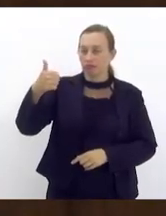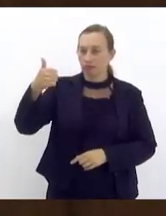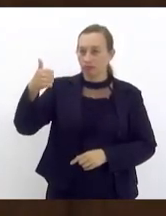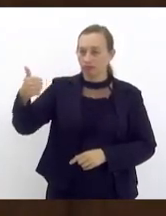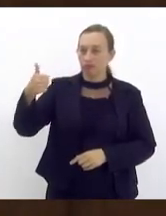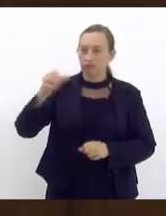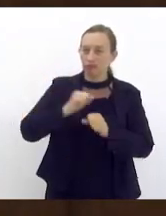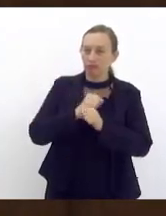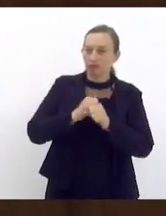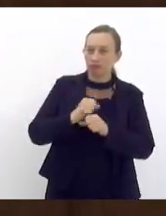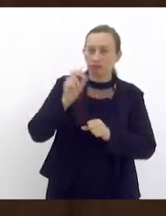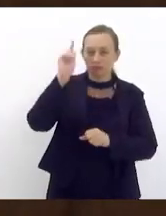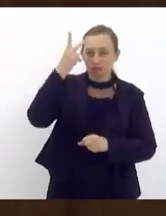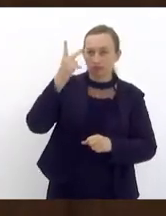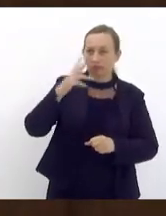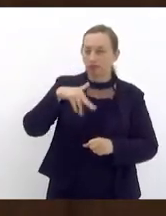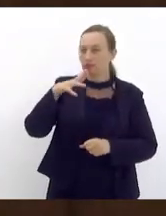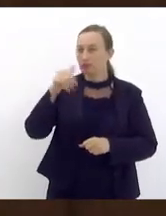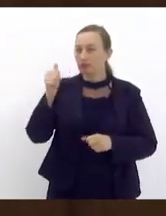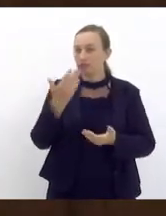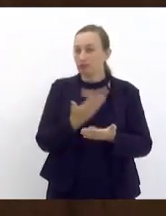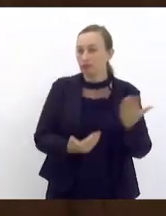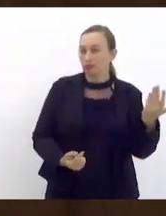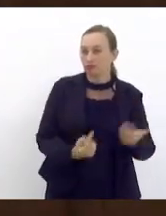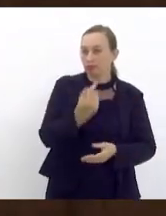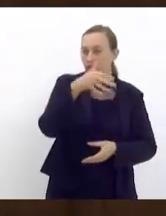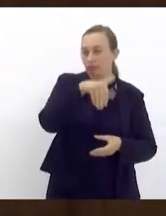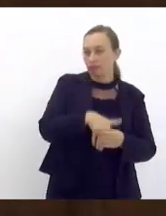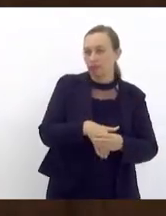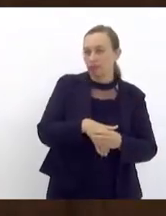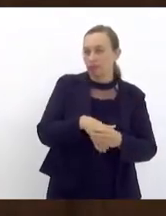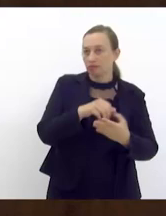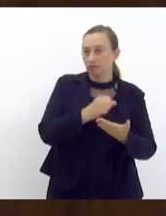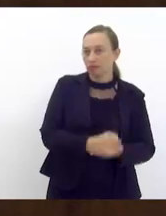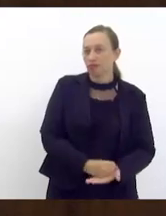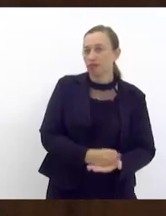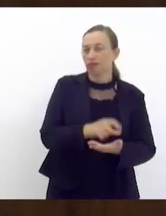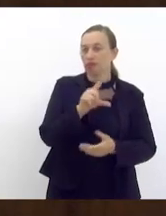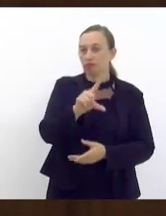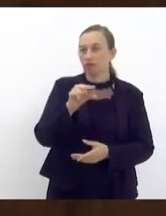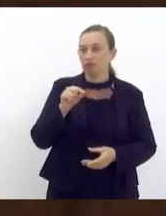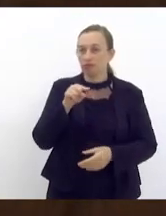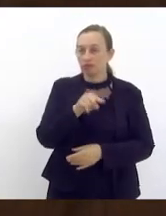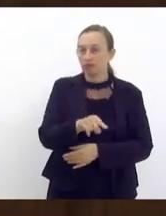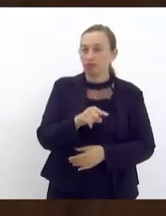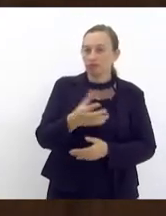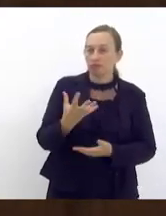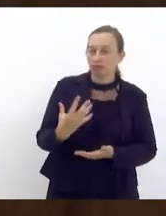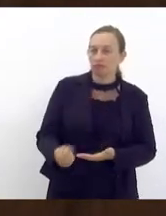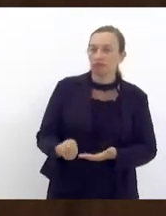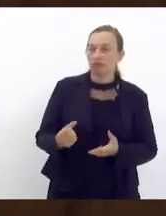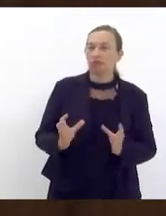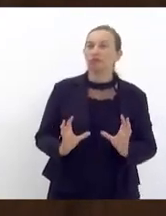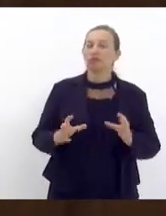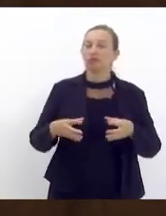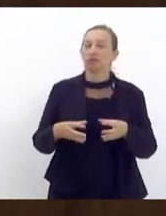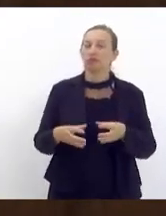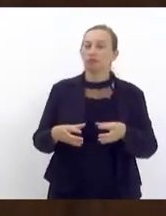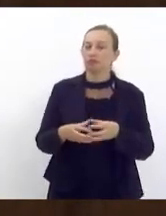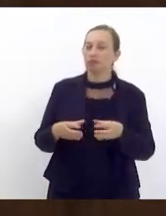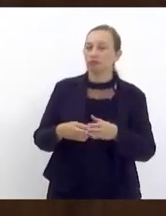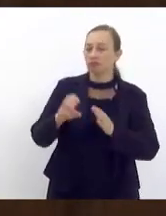voto contra a classe trabalhadora e foi isso que pesou na decisão aqui acolhida junto com a bancada de esquerda de